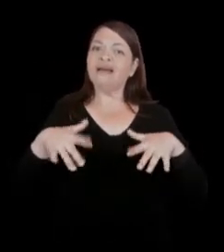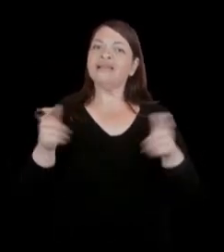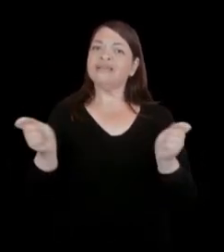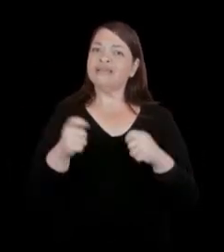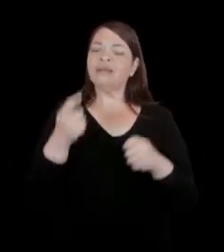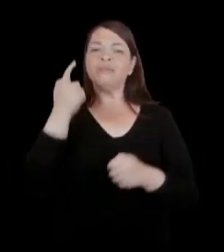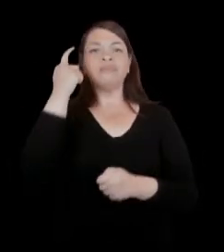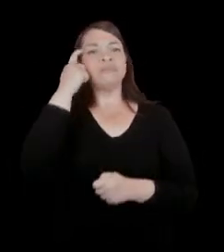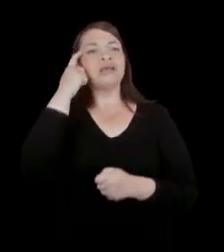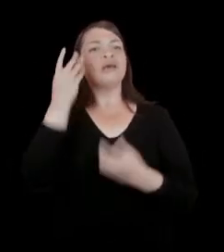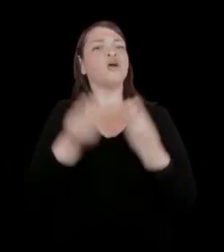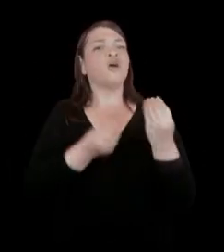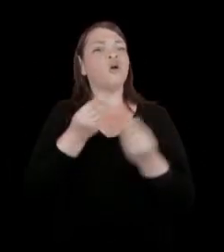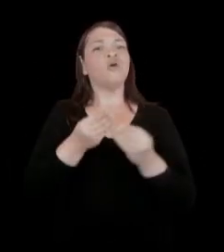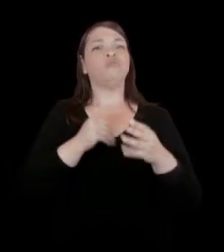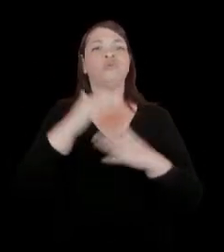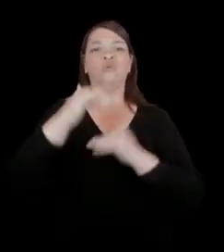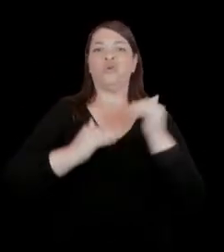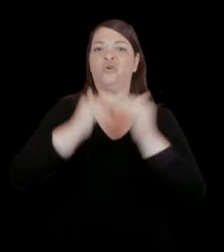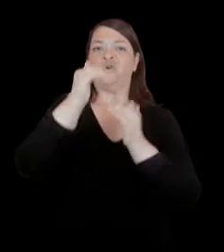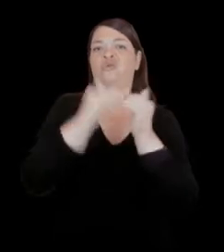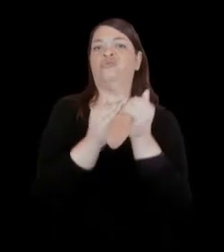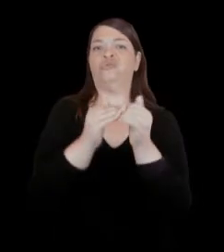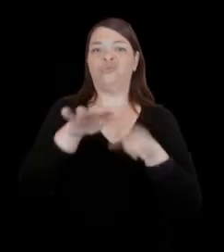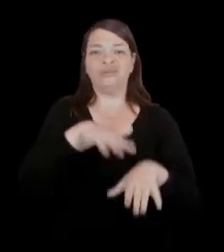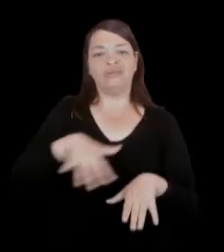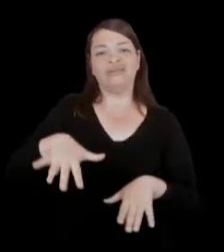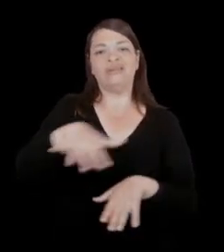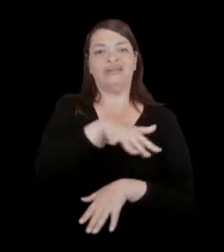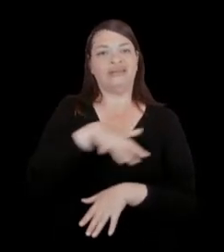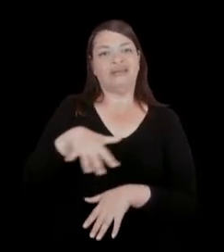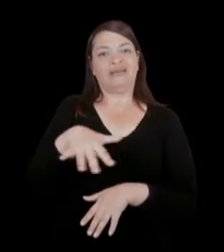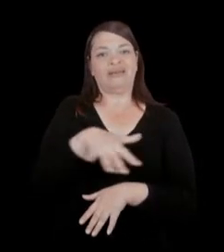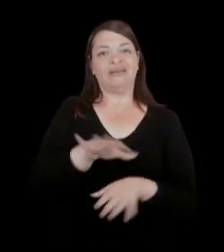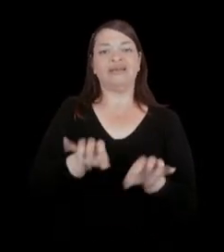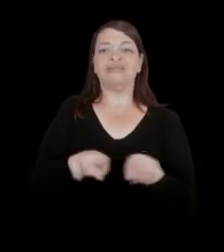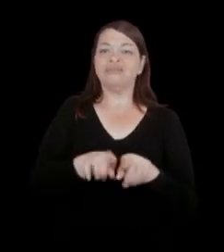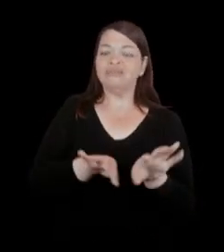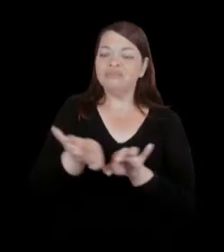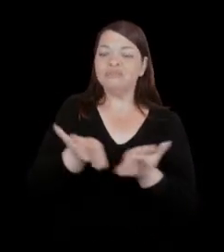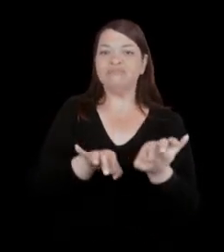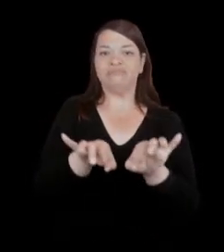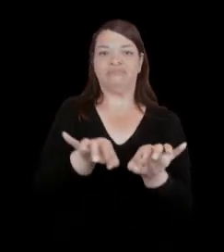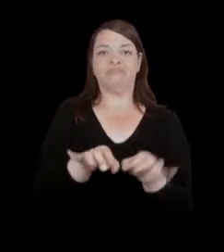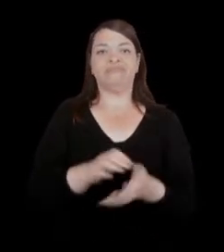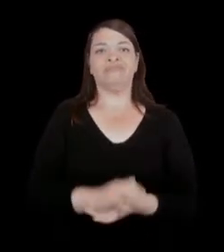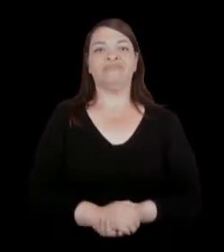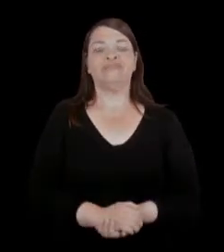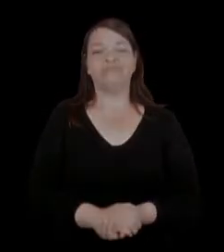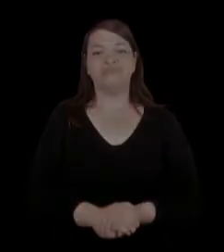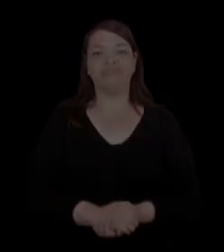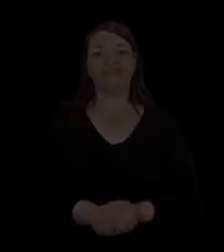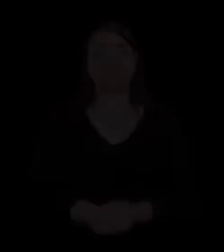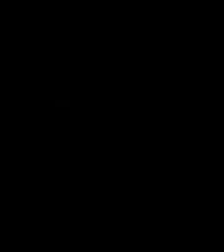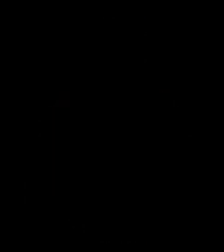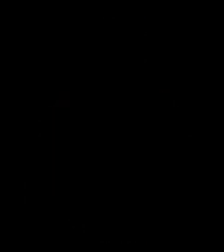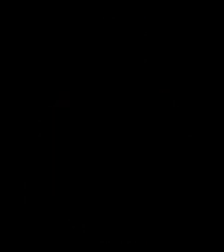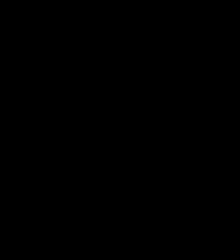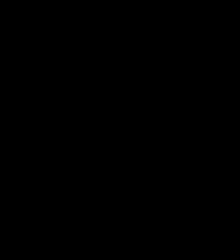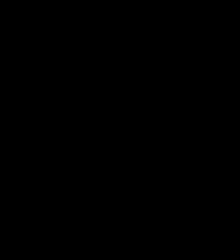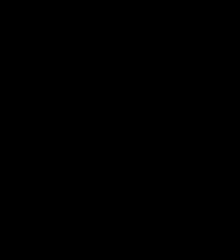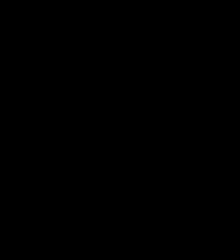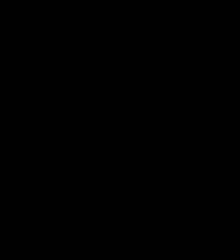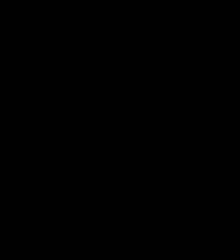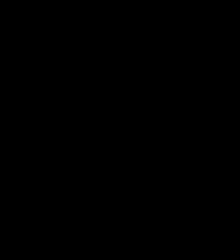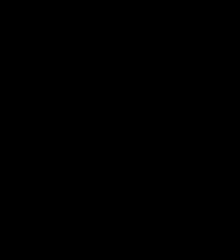projetado. A cozinha tem equipamento de inox em toda sua volta e quatro balcões no centro. Ao lado da cozinha, uma sala com uma mesa de madeira, com